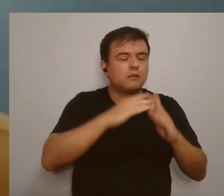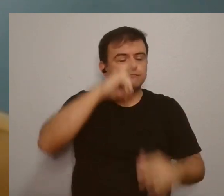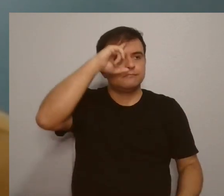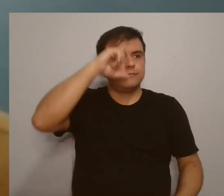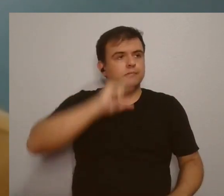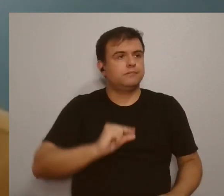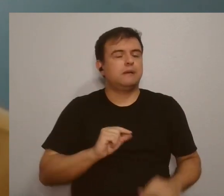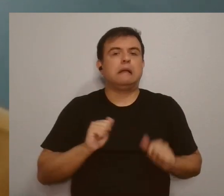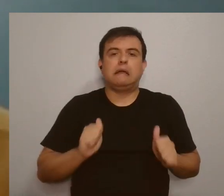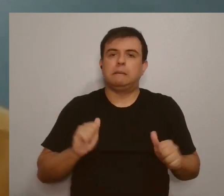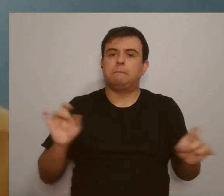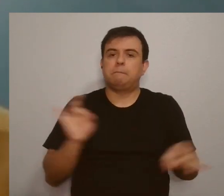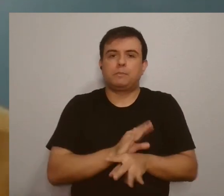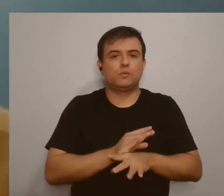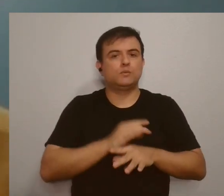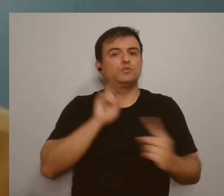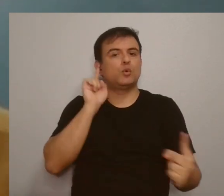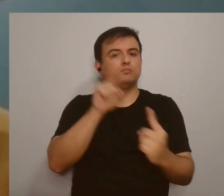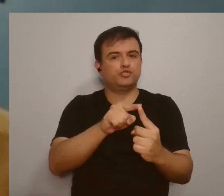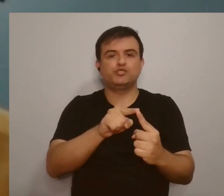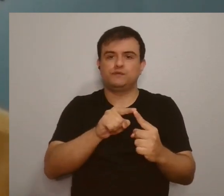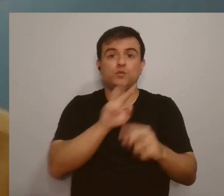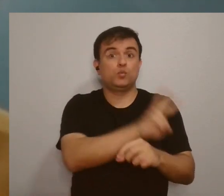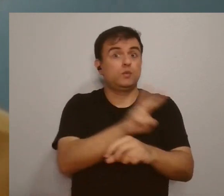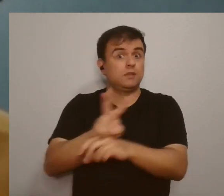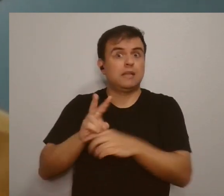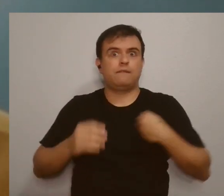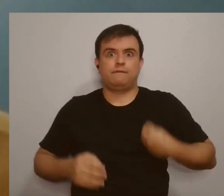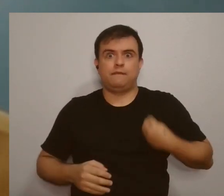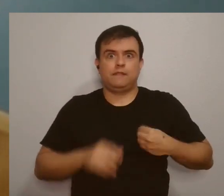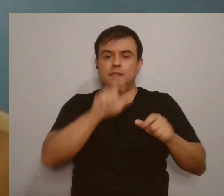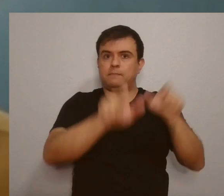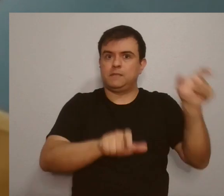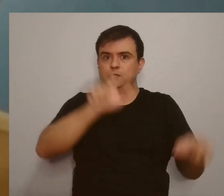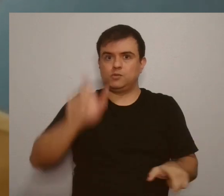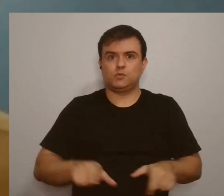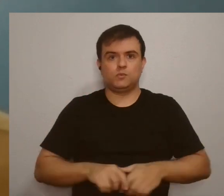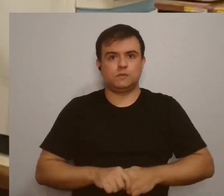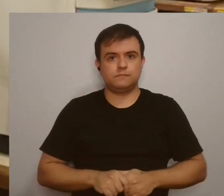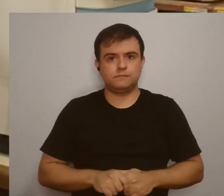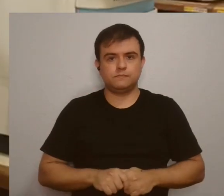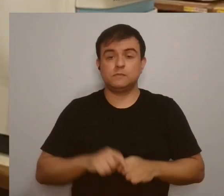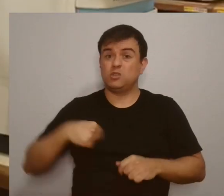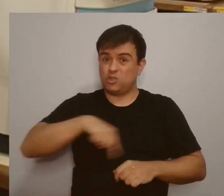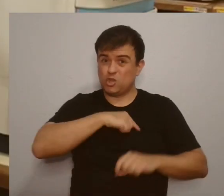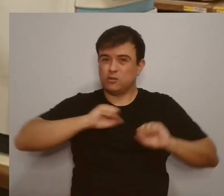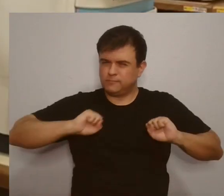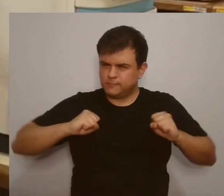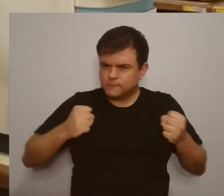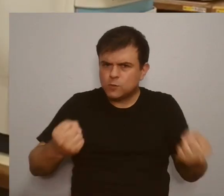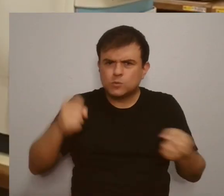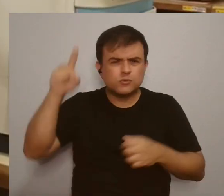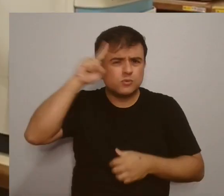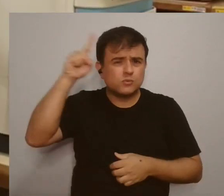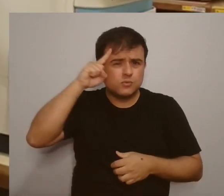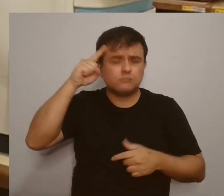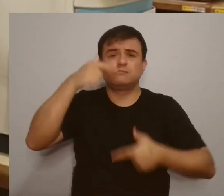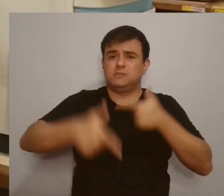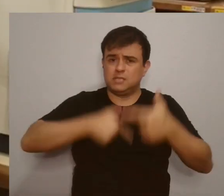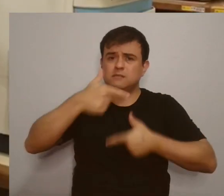e saber que a gente cumpriu o nosso propósito de cuidar de vidas, cuidar de pessoas. Estamos dando o nosso melhor